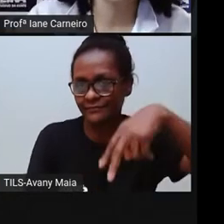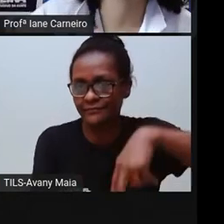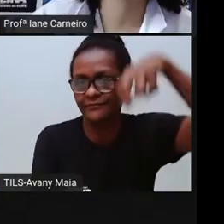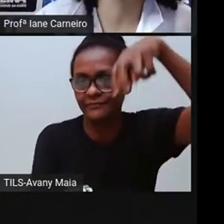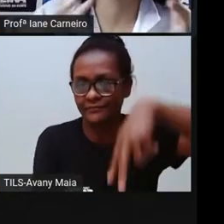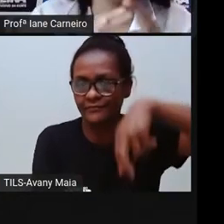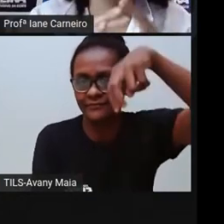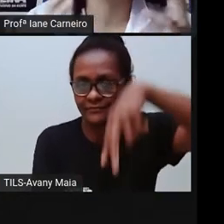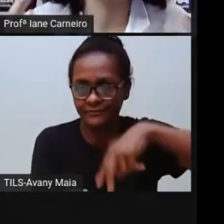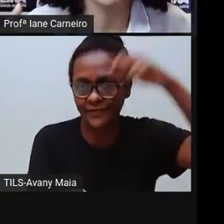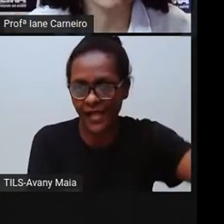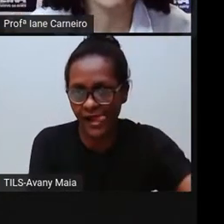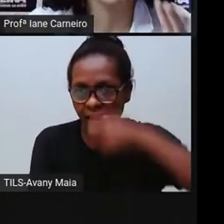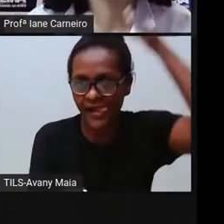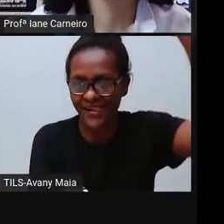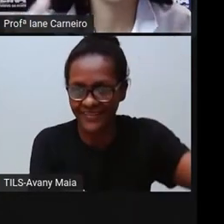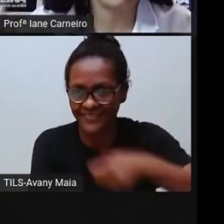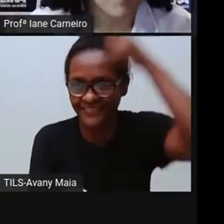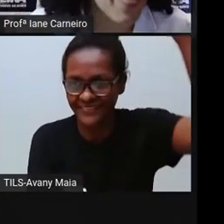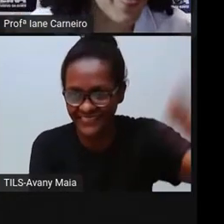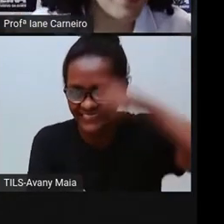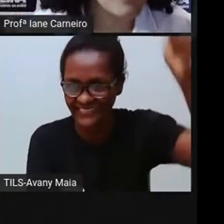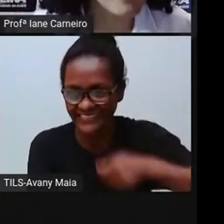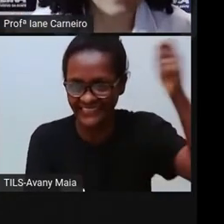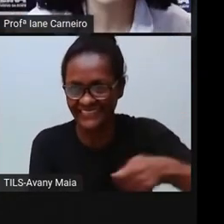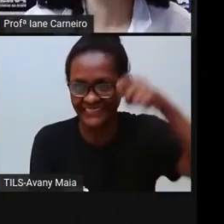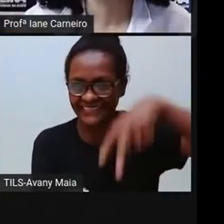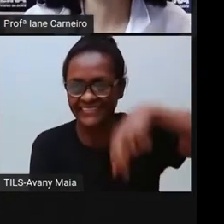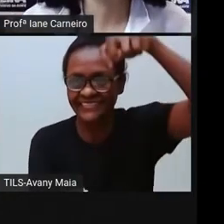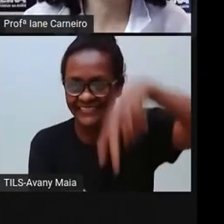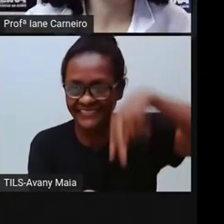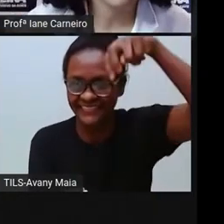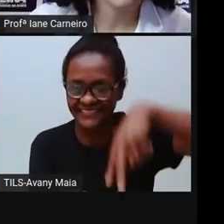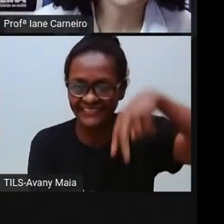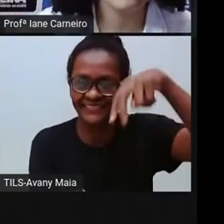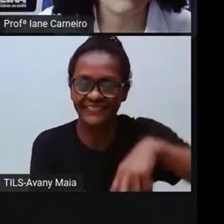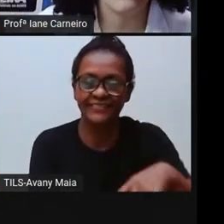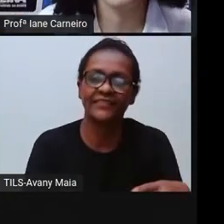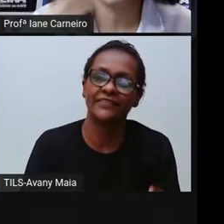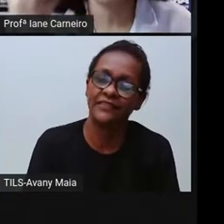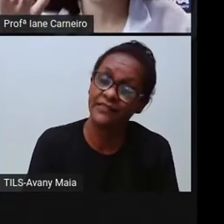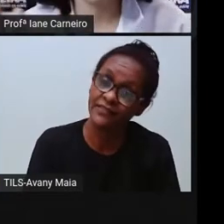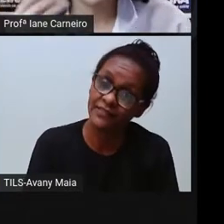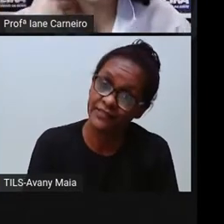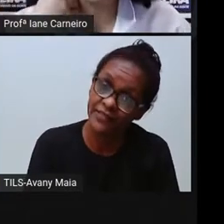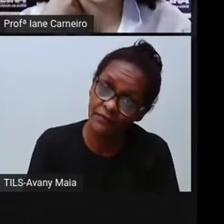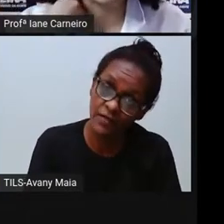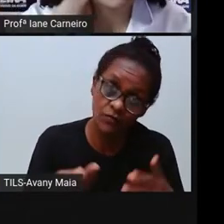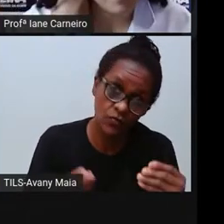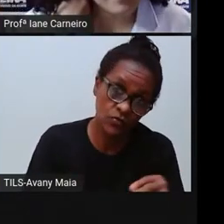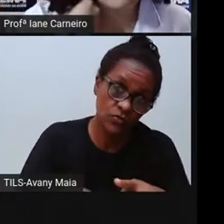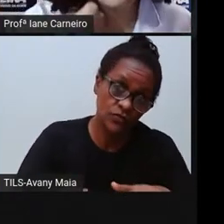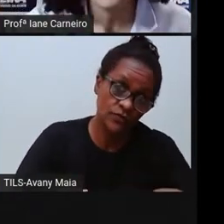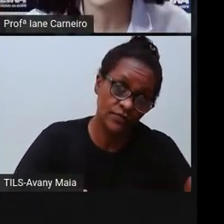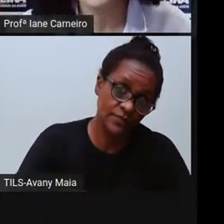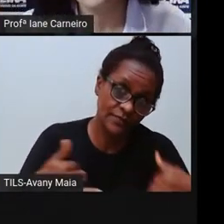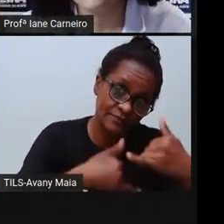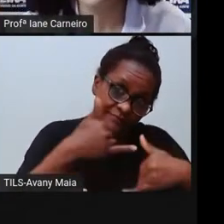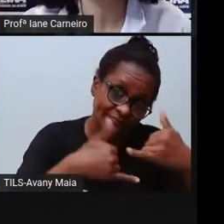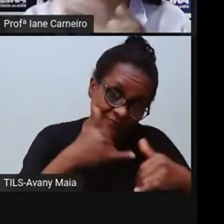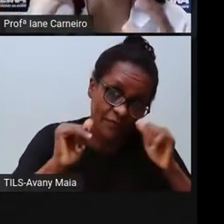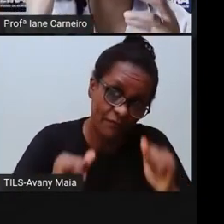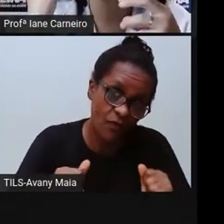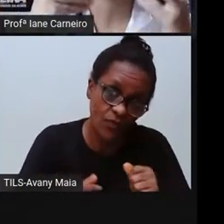dominó, você pode fazer um dominó de papelão, né? E o pega-varetas, você pode improvisar utilizando palito de dente,